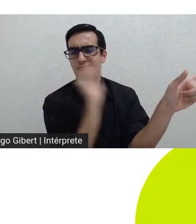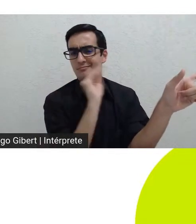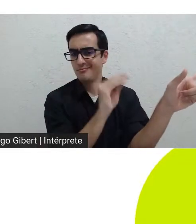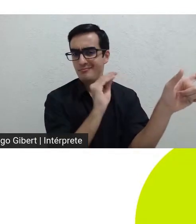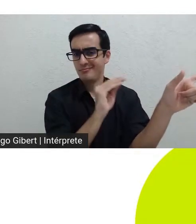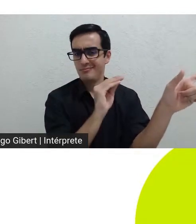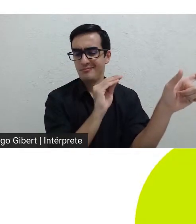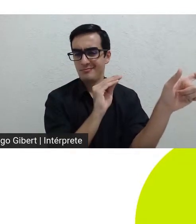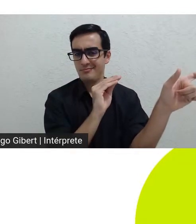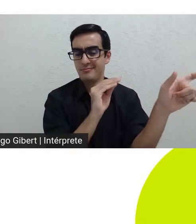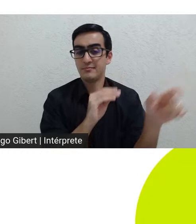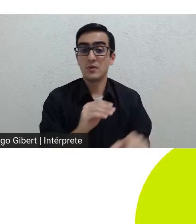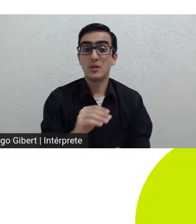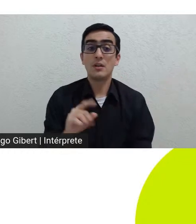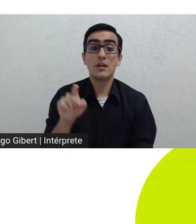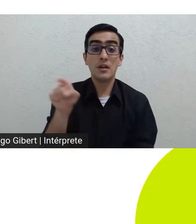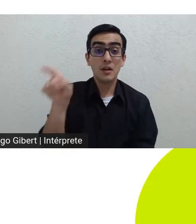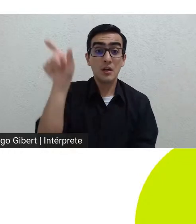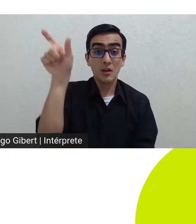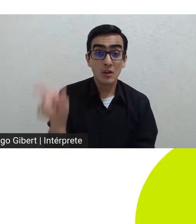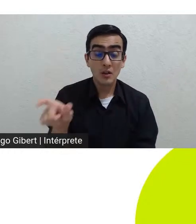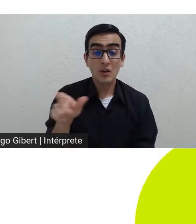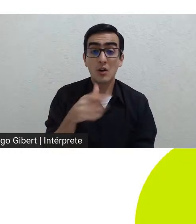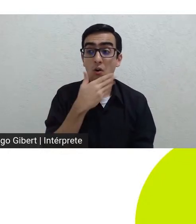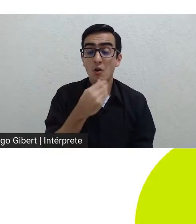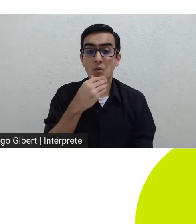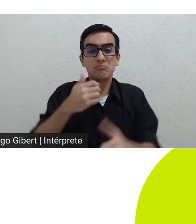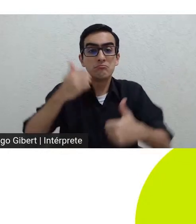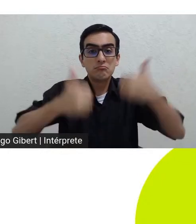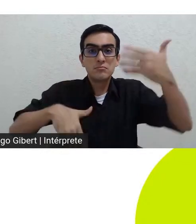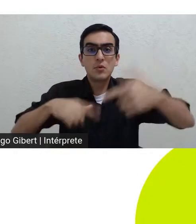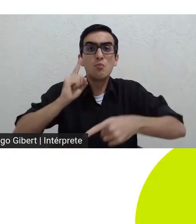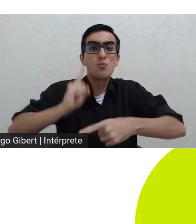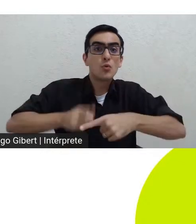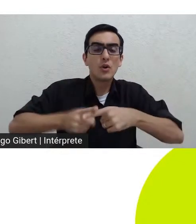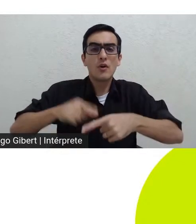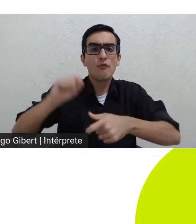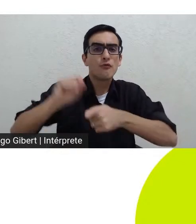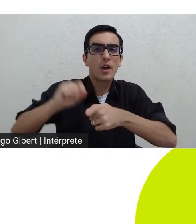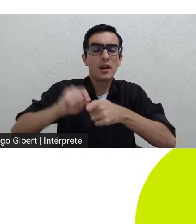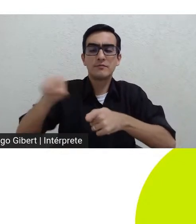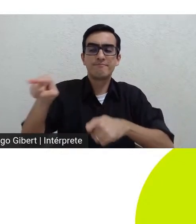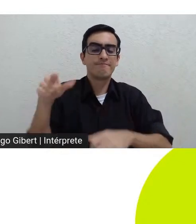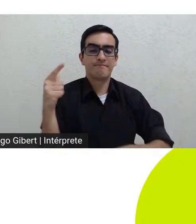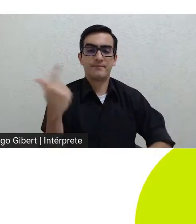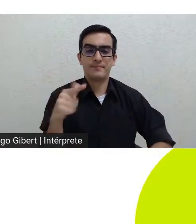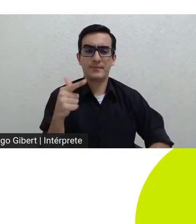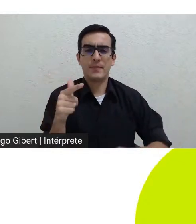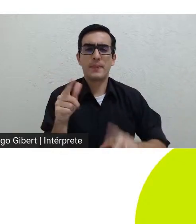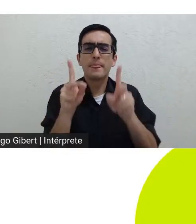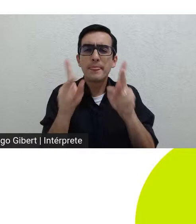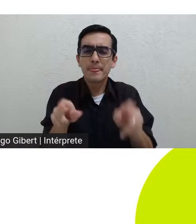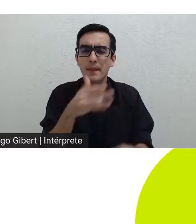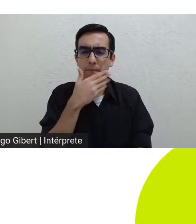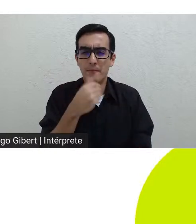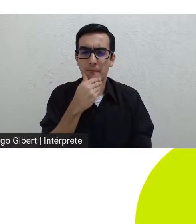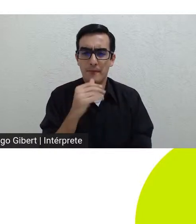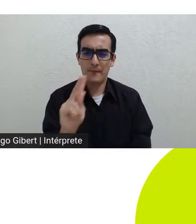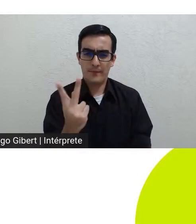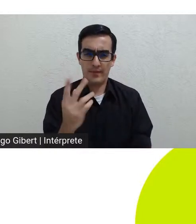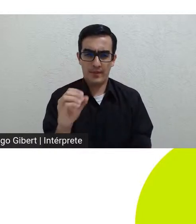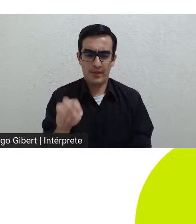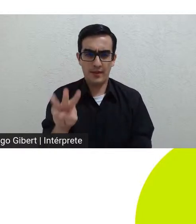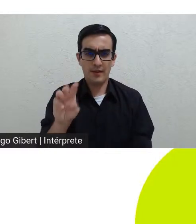sobre o qual ele pouco tem a dizer é como se Rattner tentasse organizar um